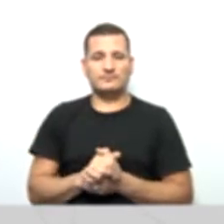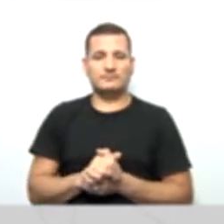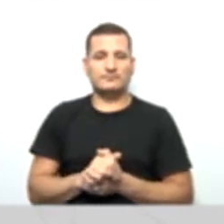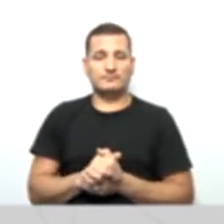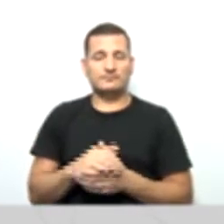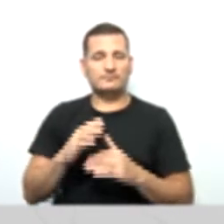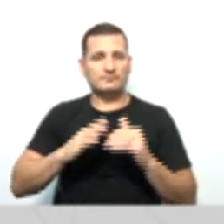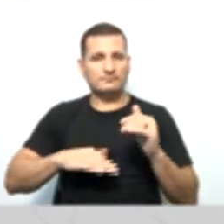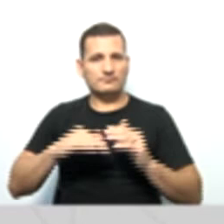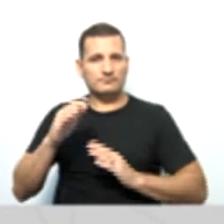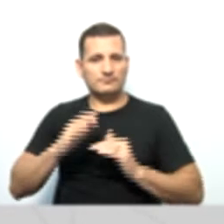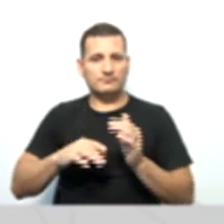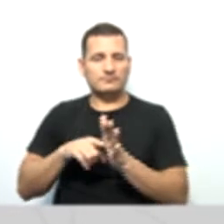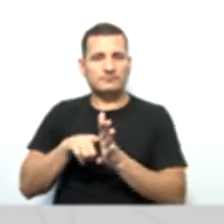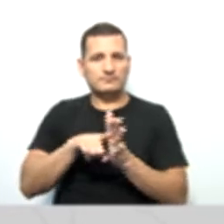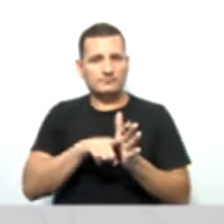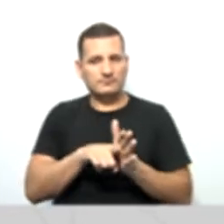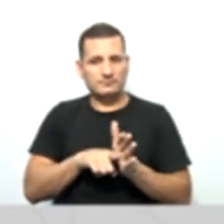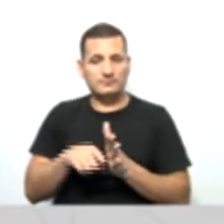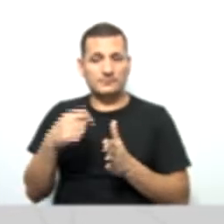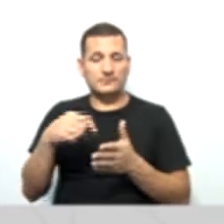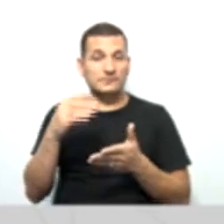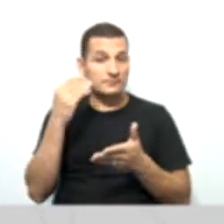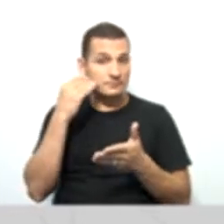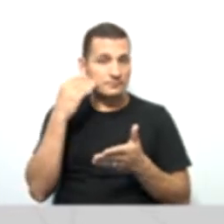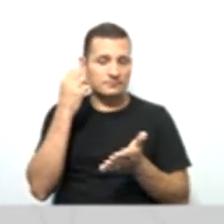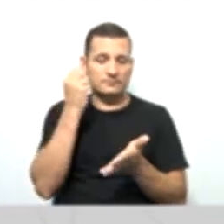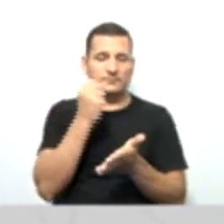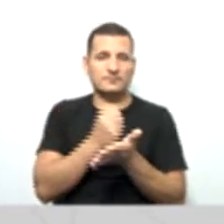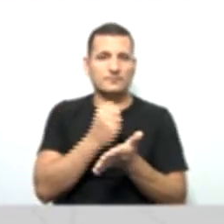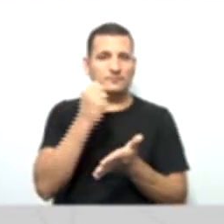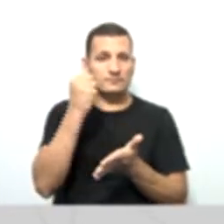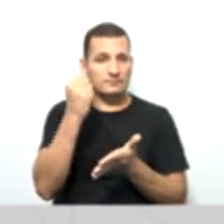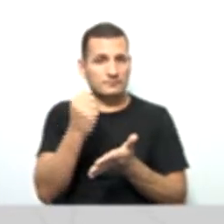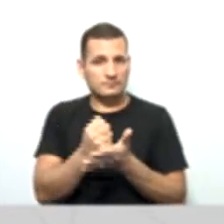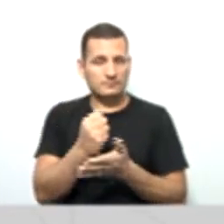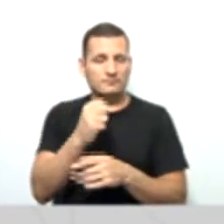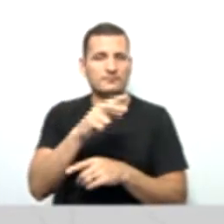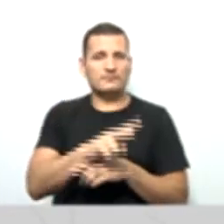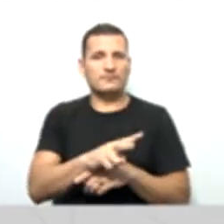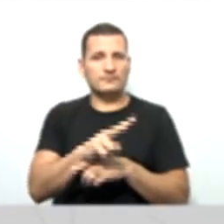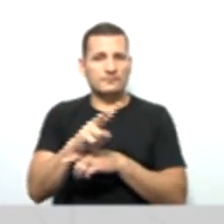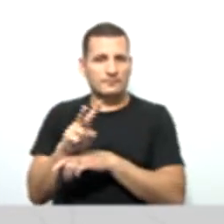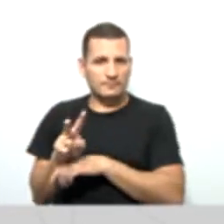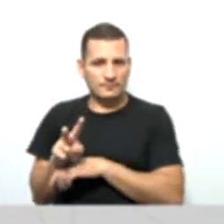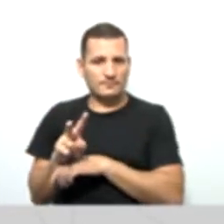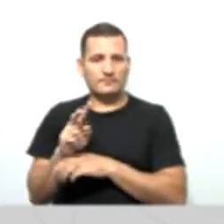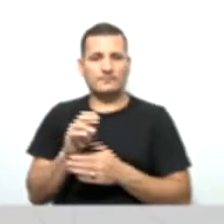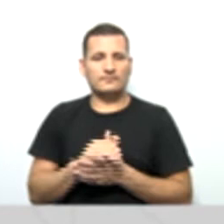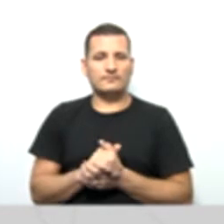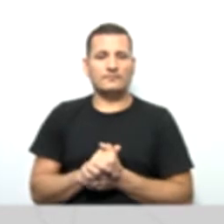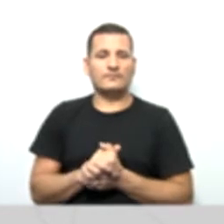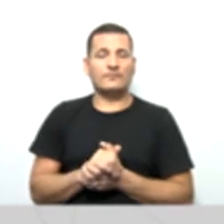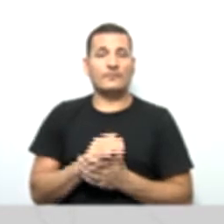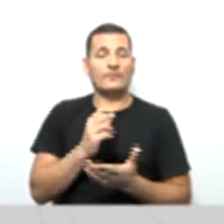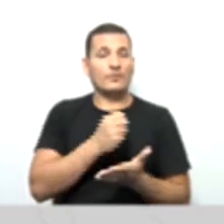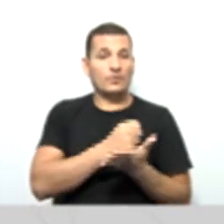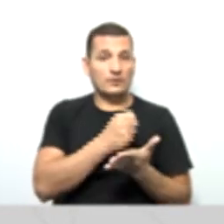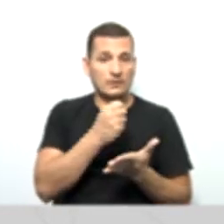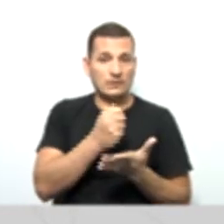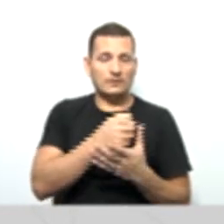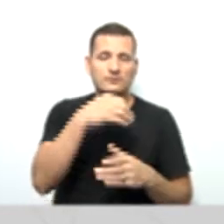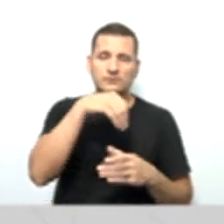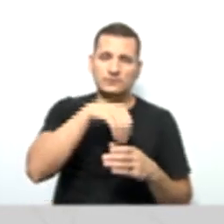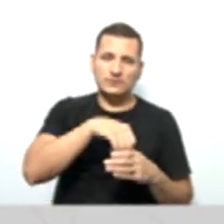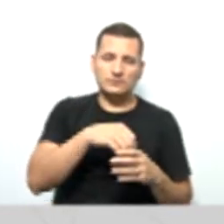auditor verificar os contratos de financiamento, os contratos existentes na tesouraria, bem